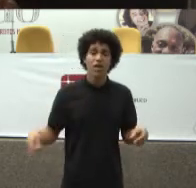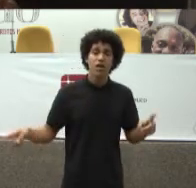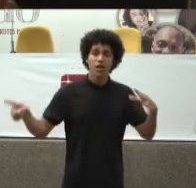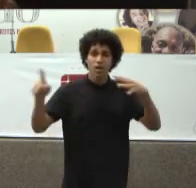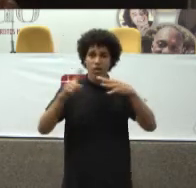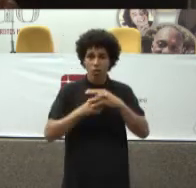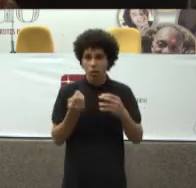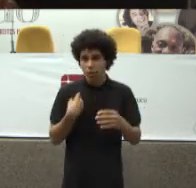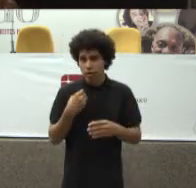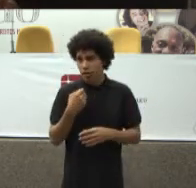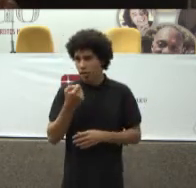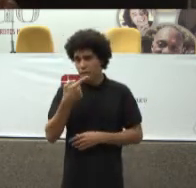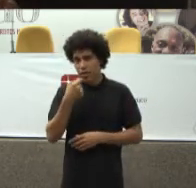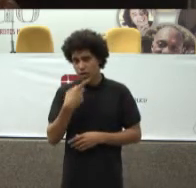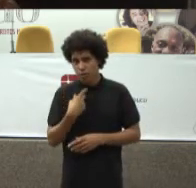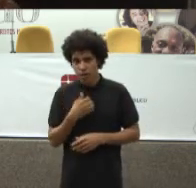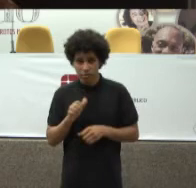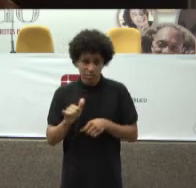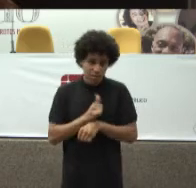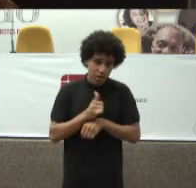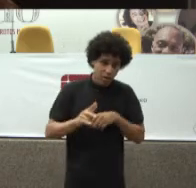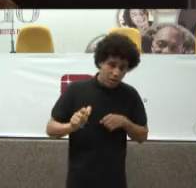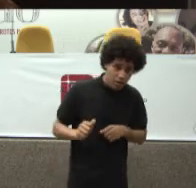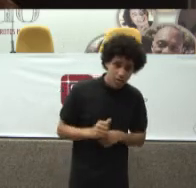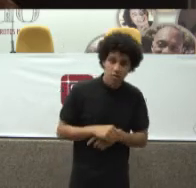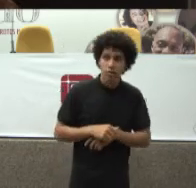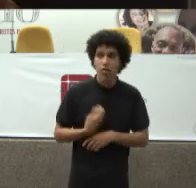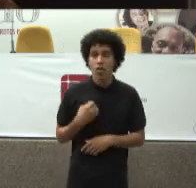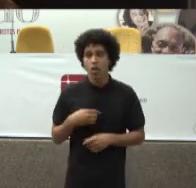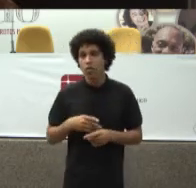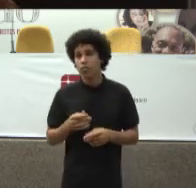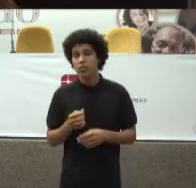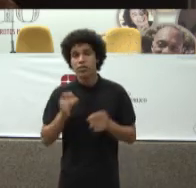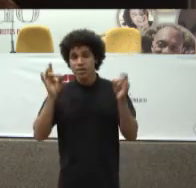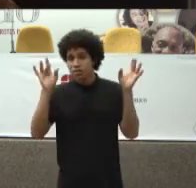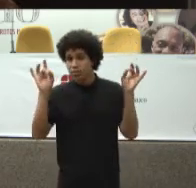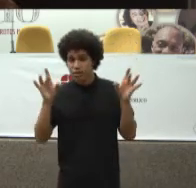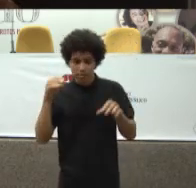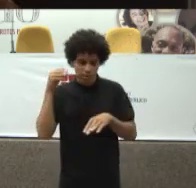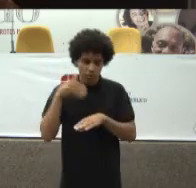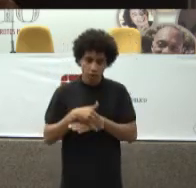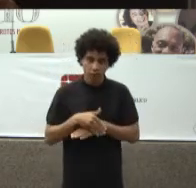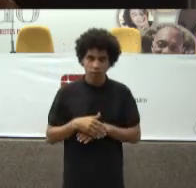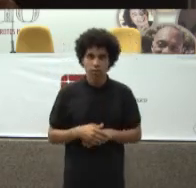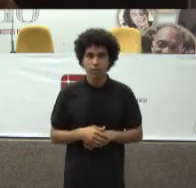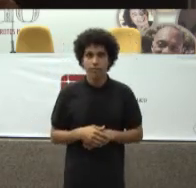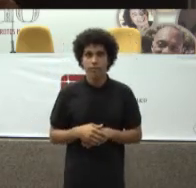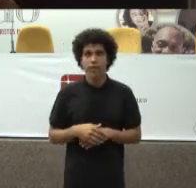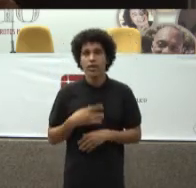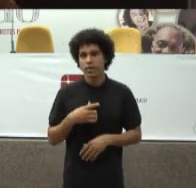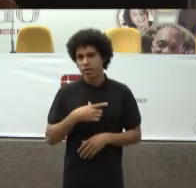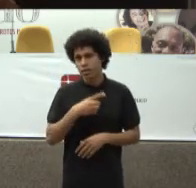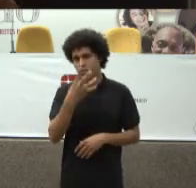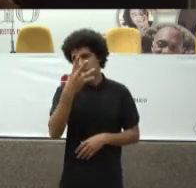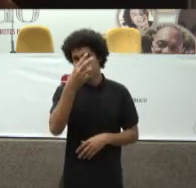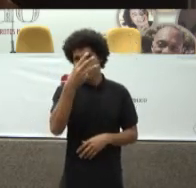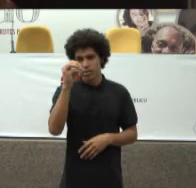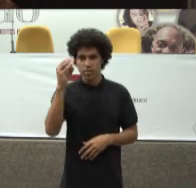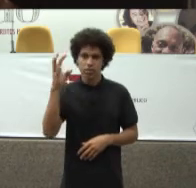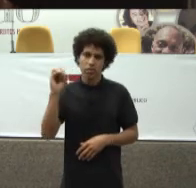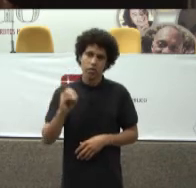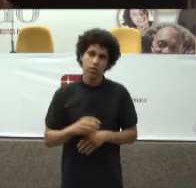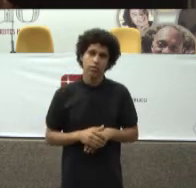medicamentos Estratégicos E especializados Nós temos 340 Então